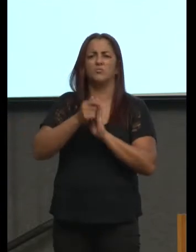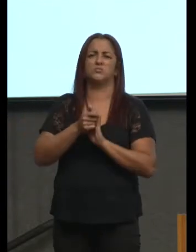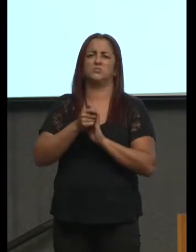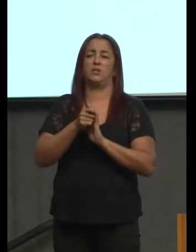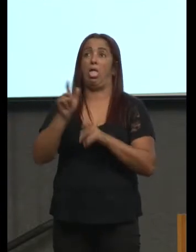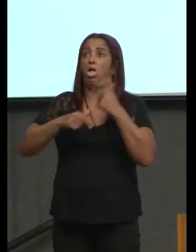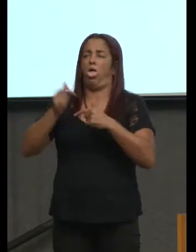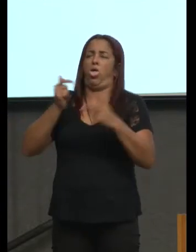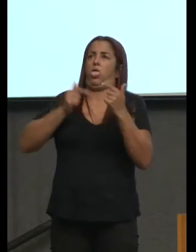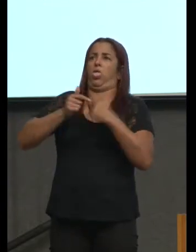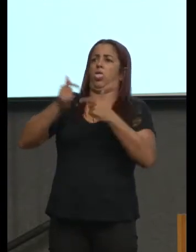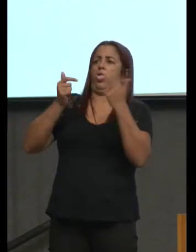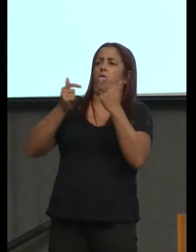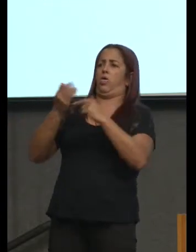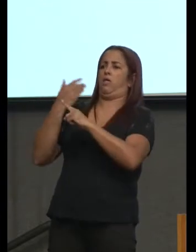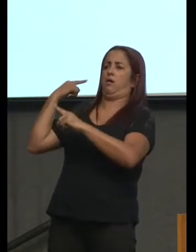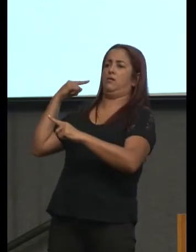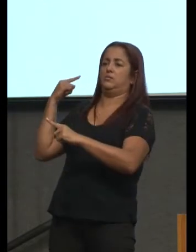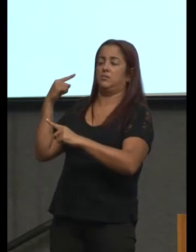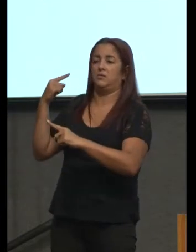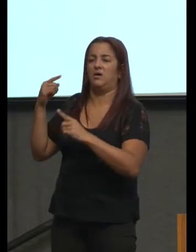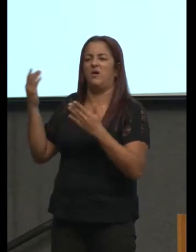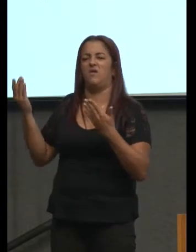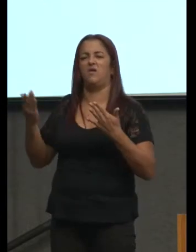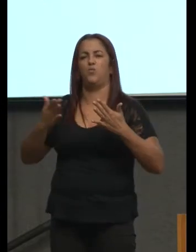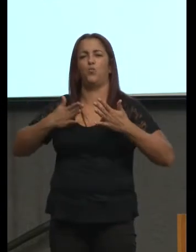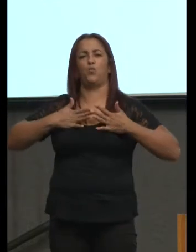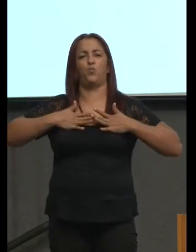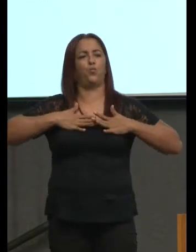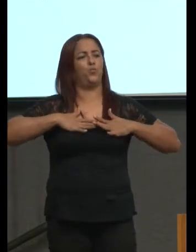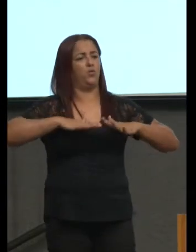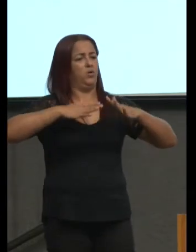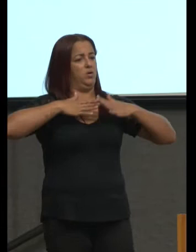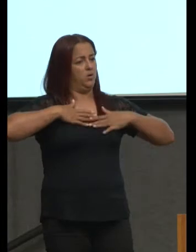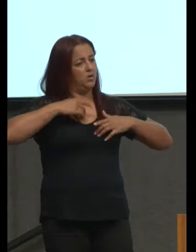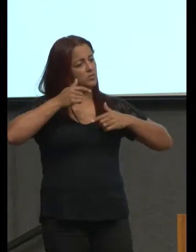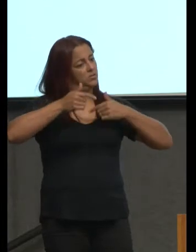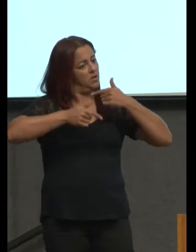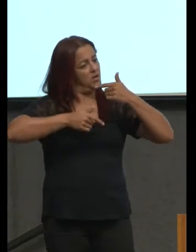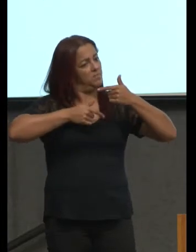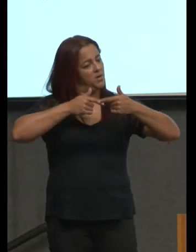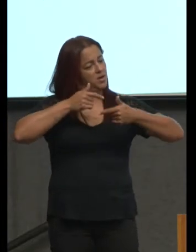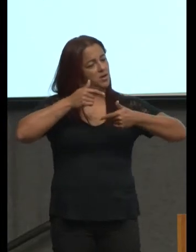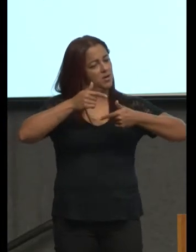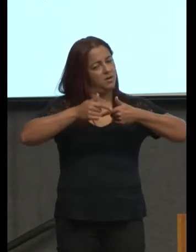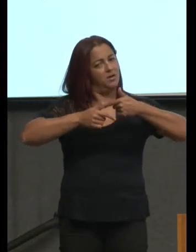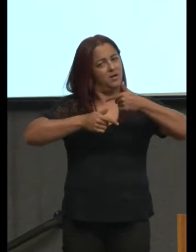como antes de repente ele não não está enfim enfim é